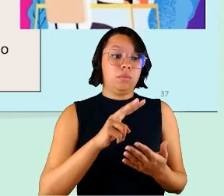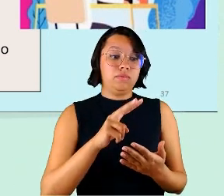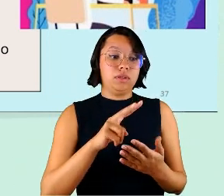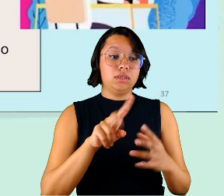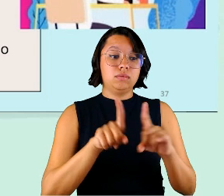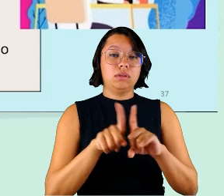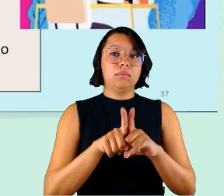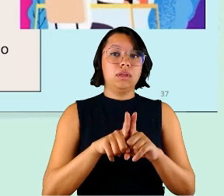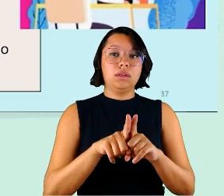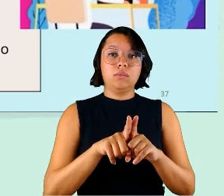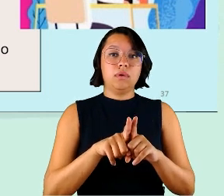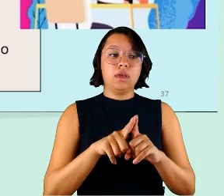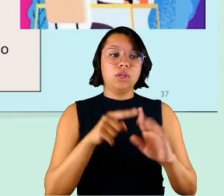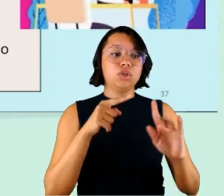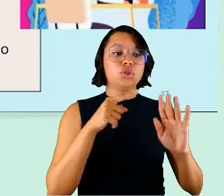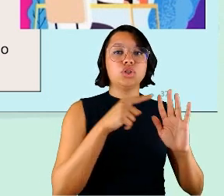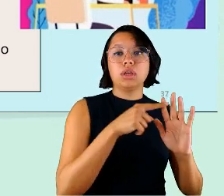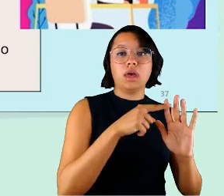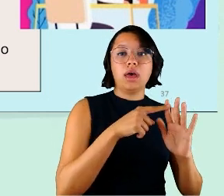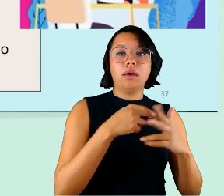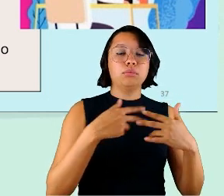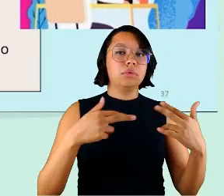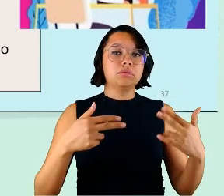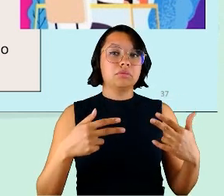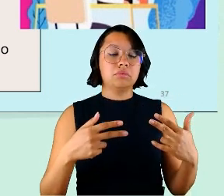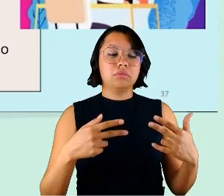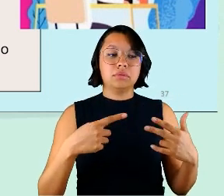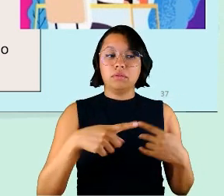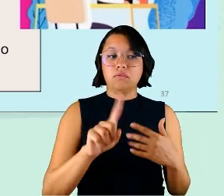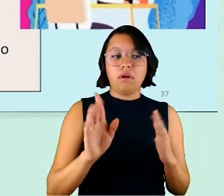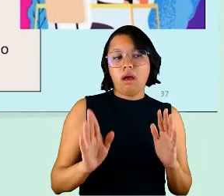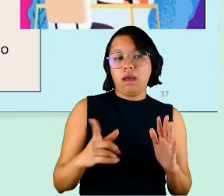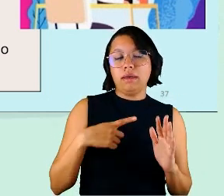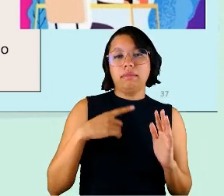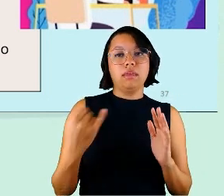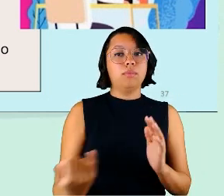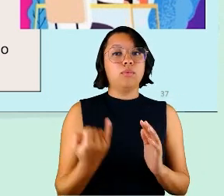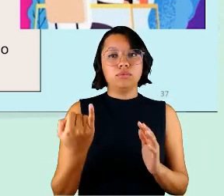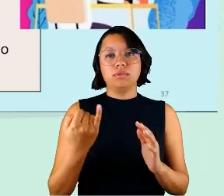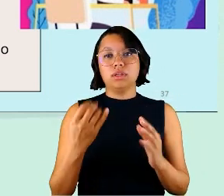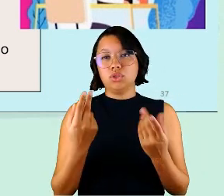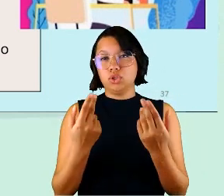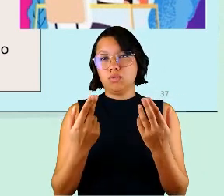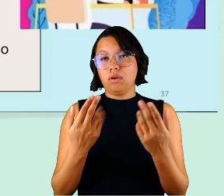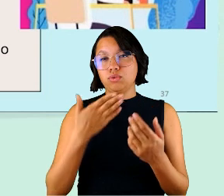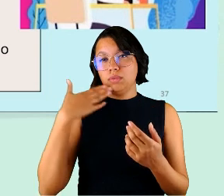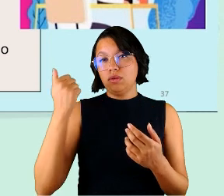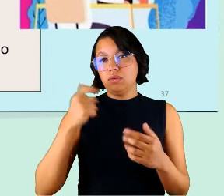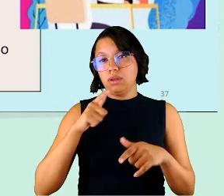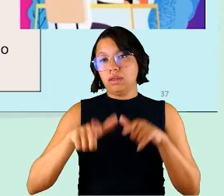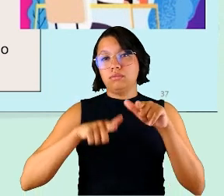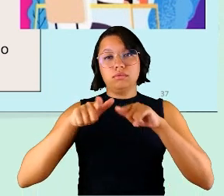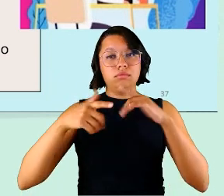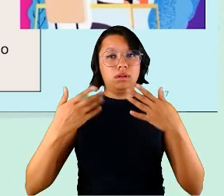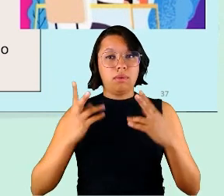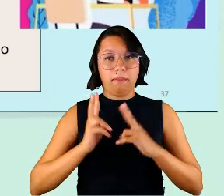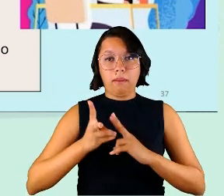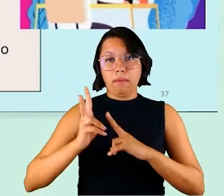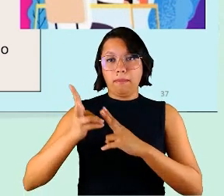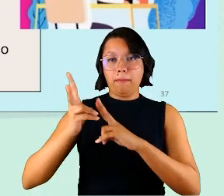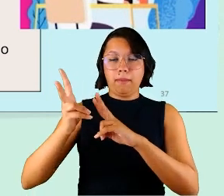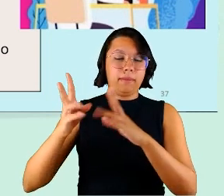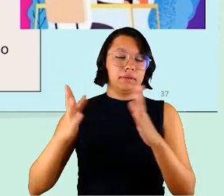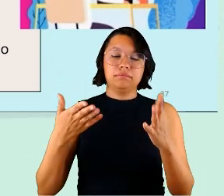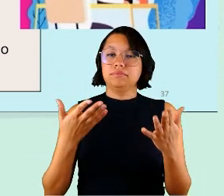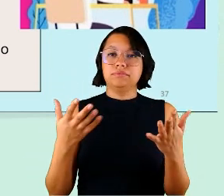indicado para as coisas não vai ter as mesmas oportunidades de melhoria na carreira do seu desenvolvimento profissional